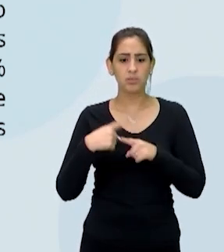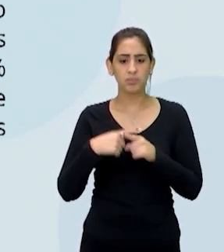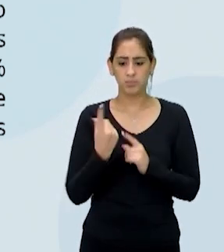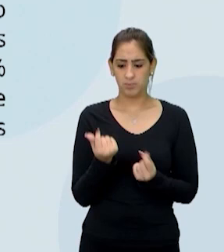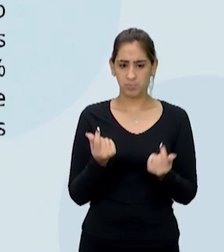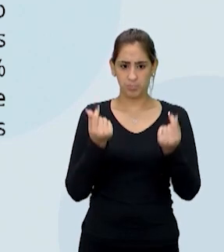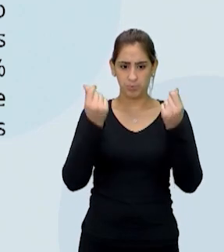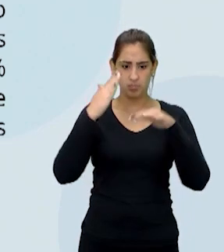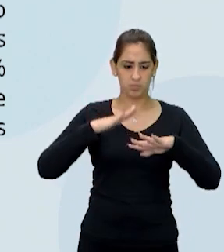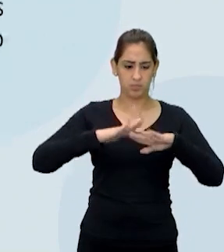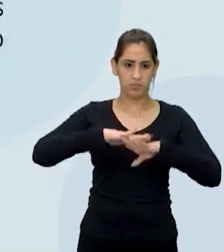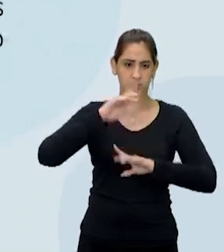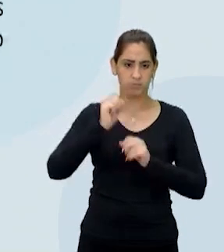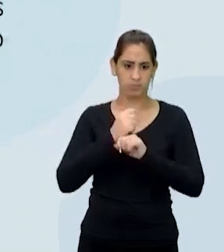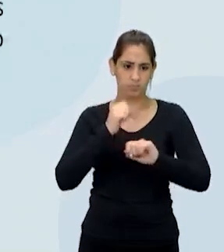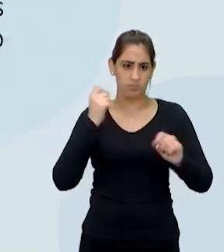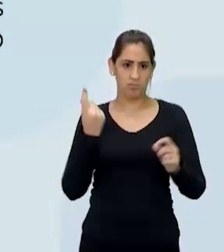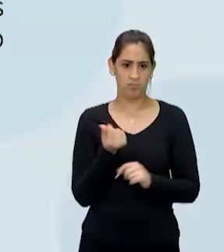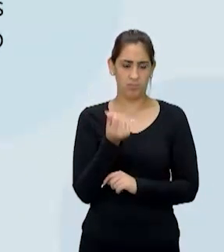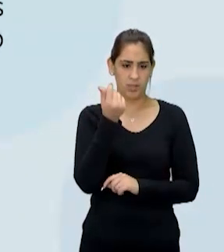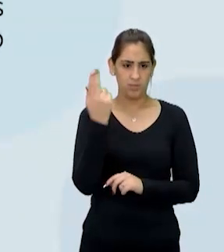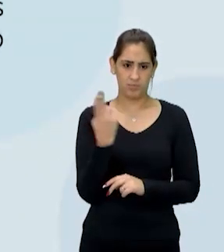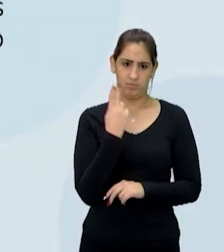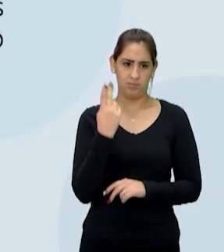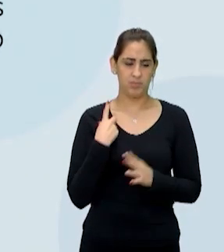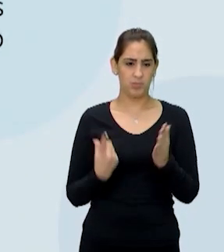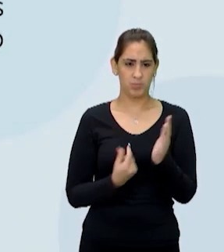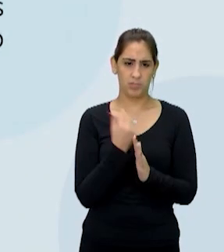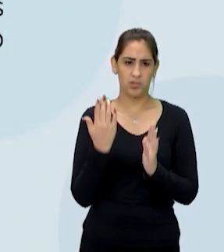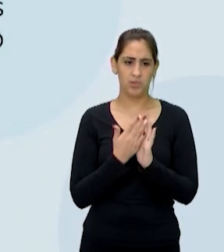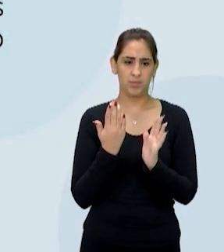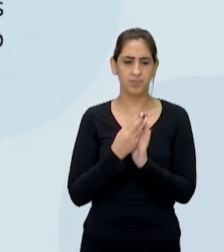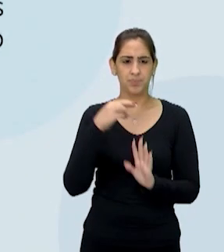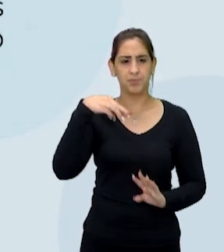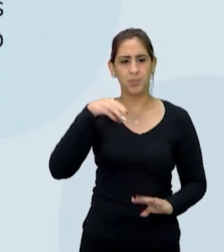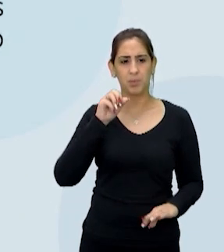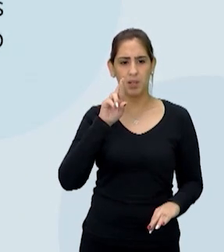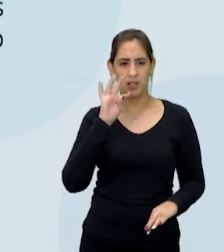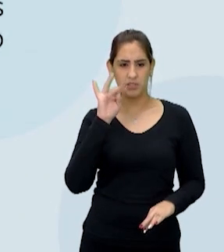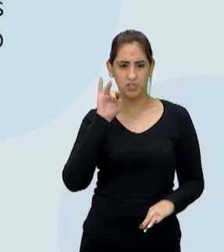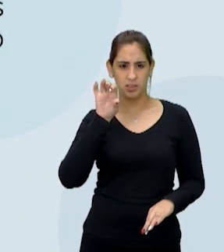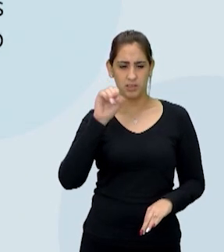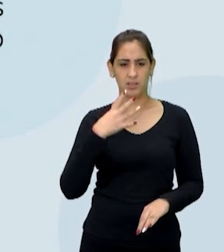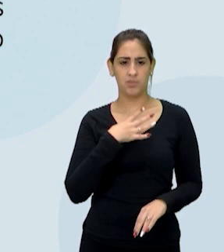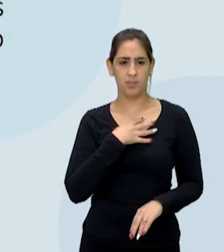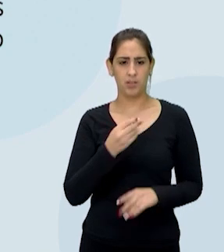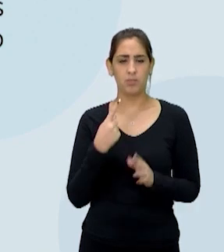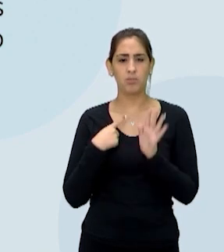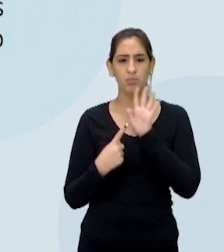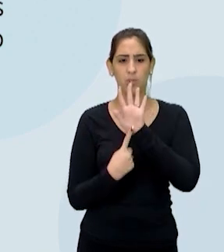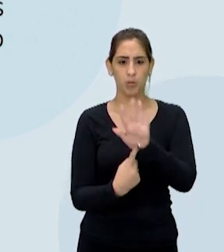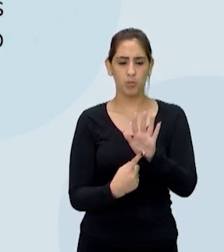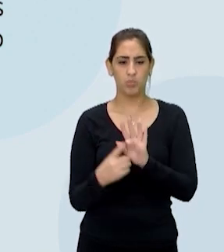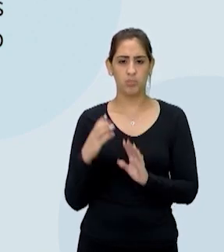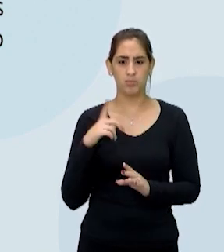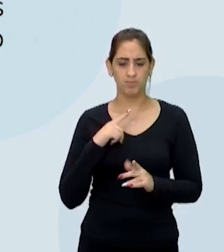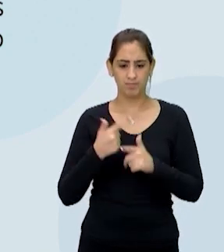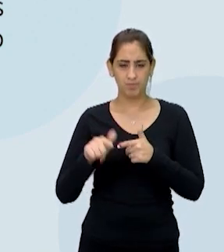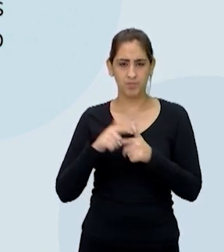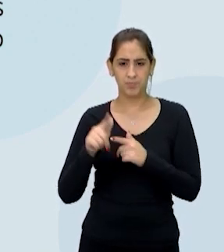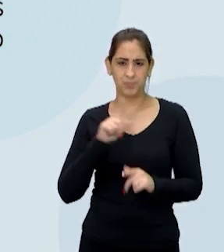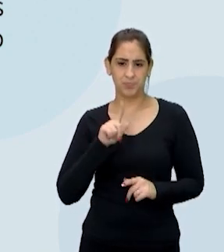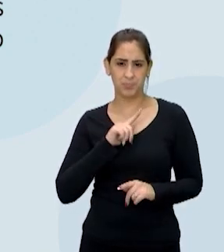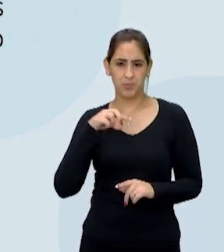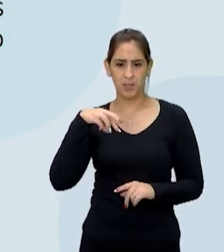preços estiverem nas alturas. Martins Filho apontou para a crise das megastores,